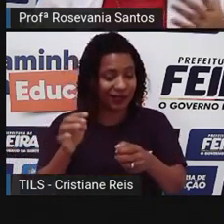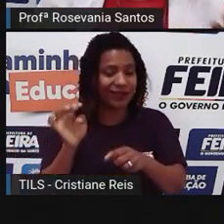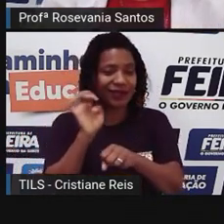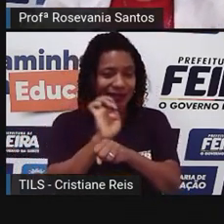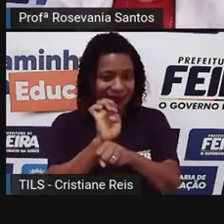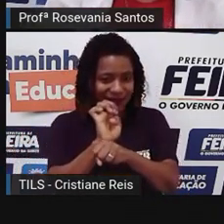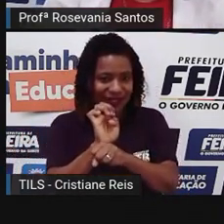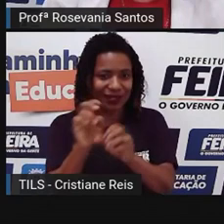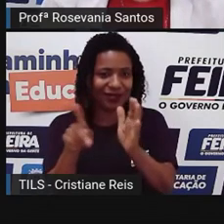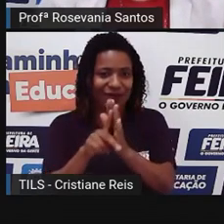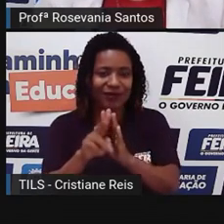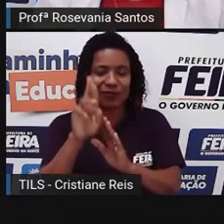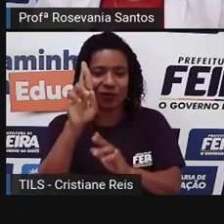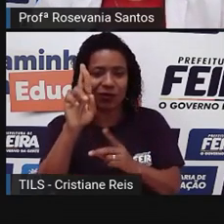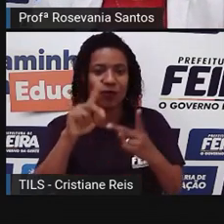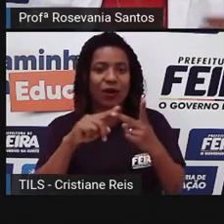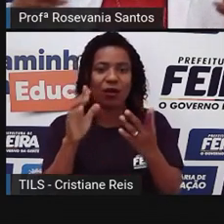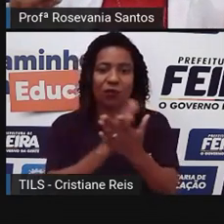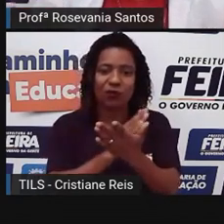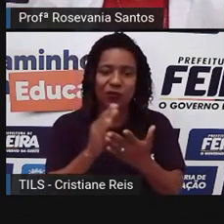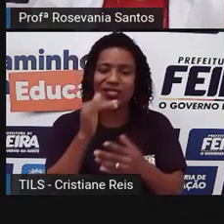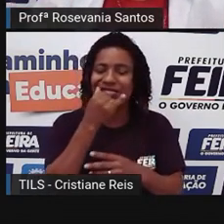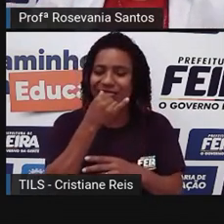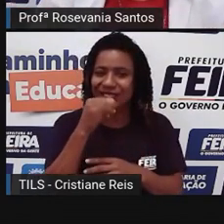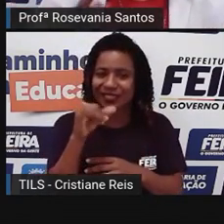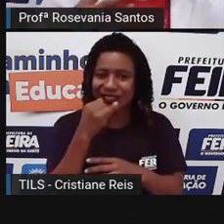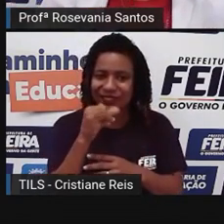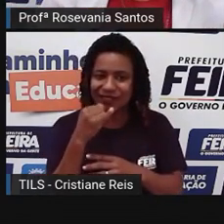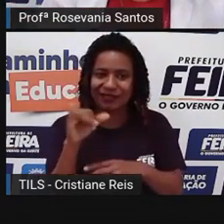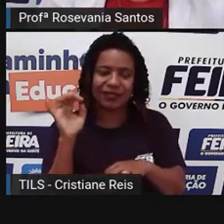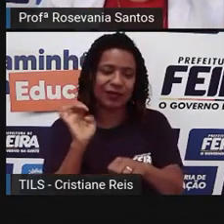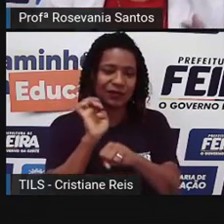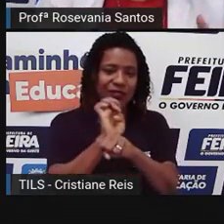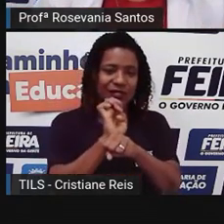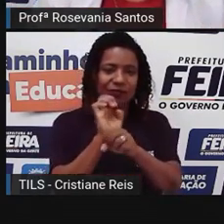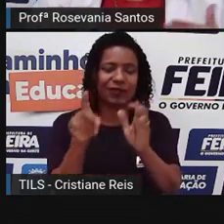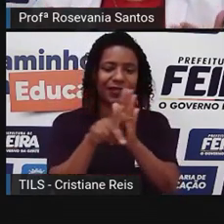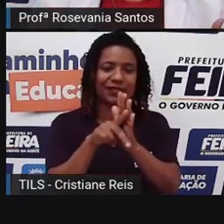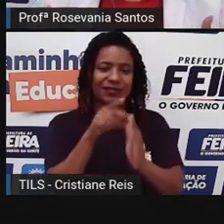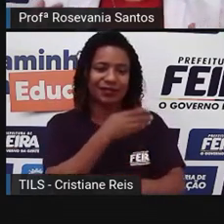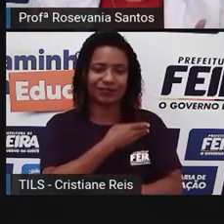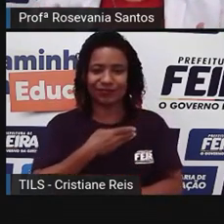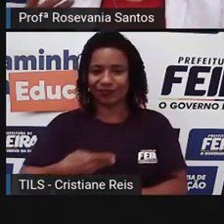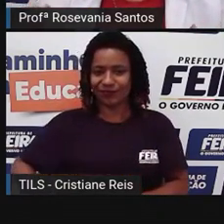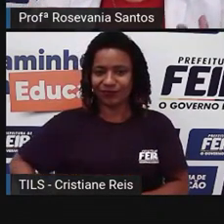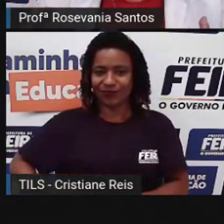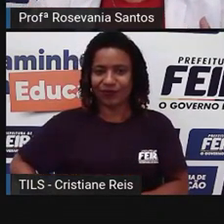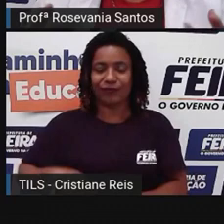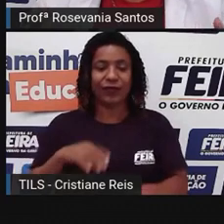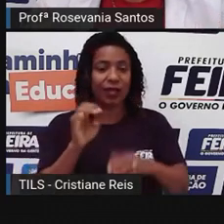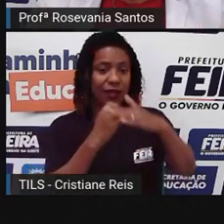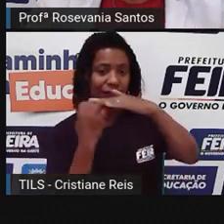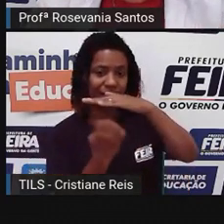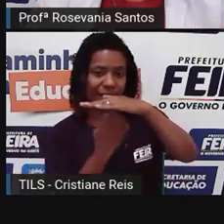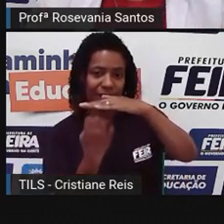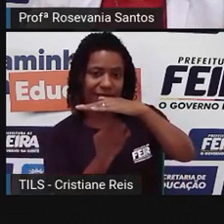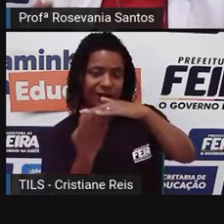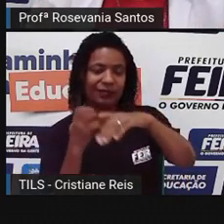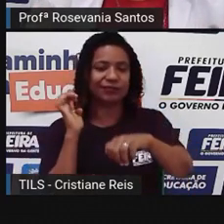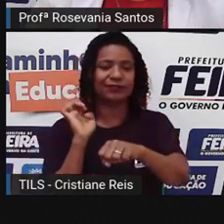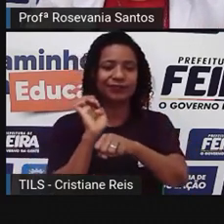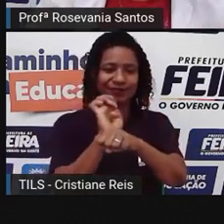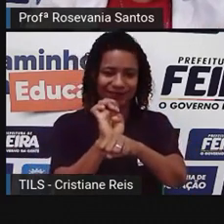algumas empresas de energia, elas pertencem ao governo, a gente chama essas empresas de empresas estatais.